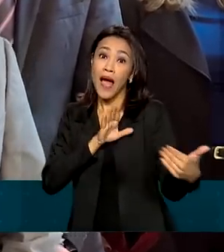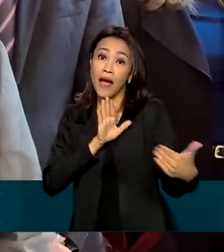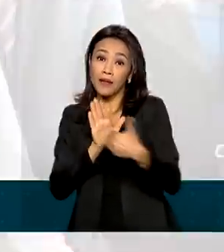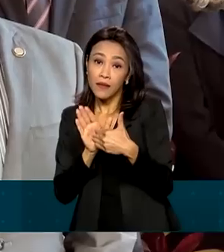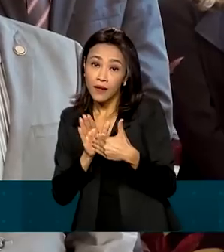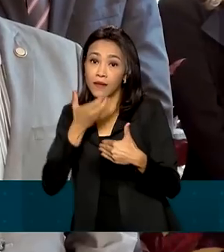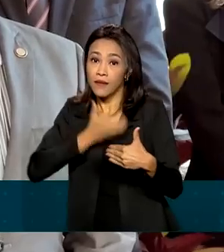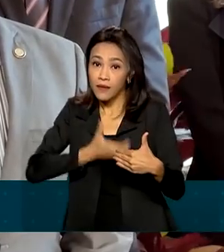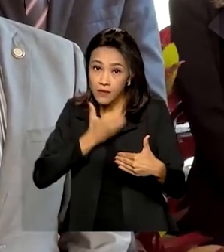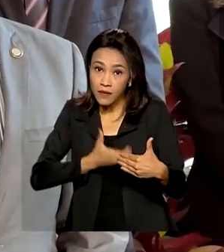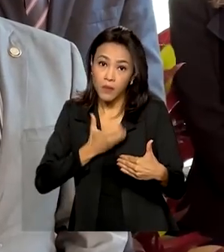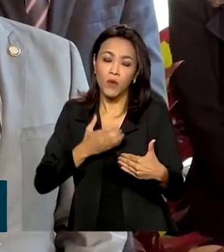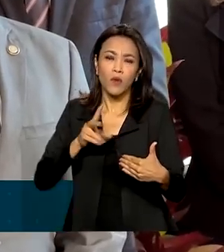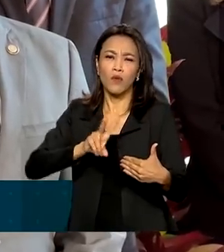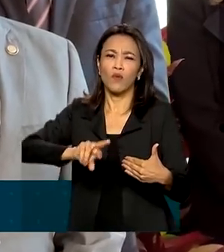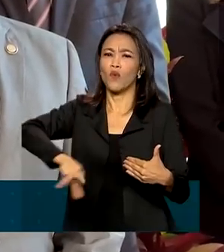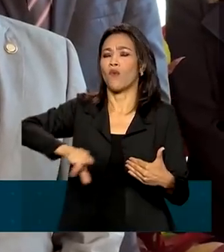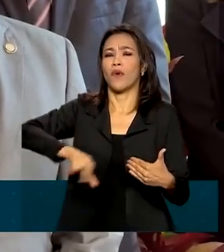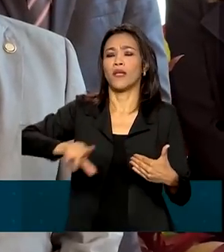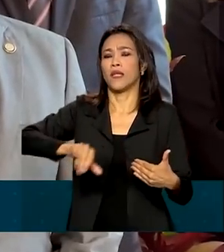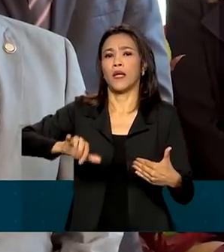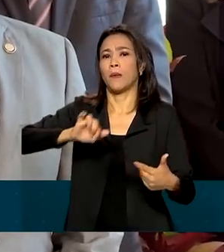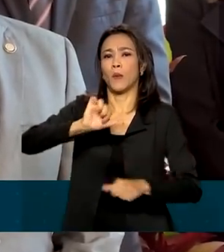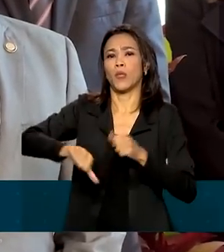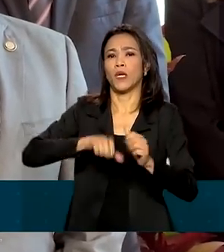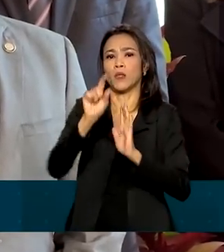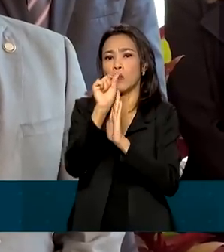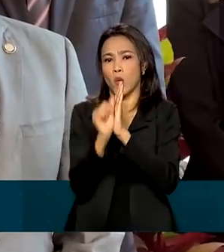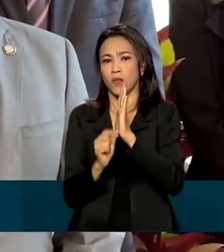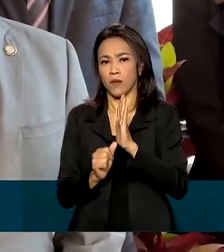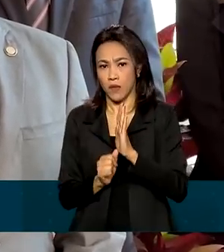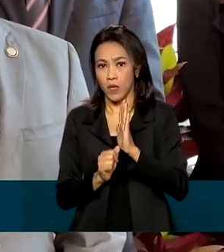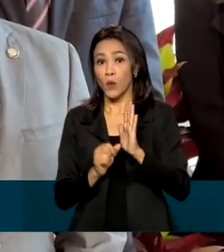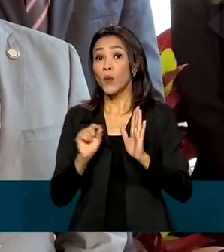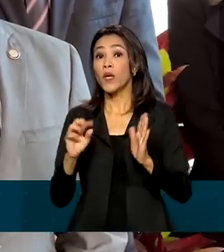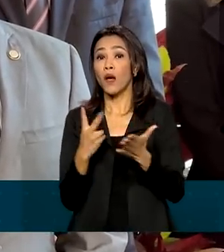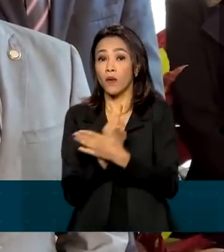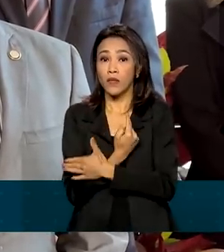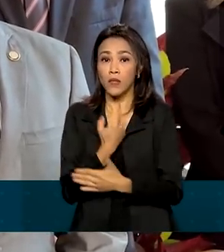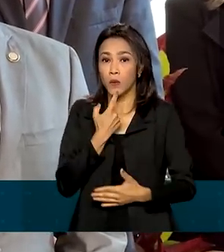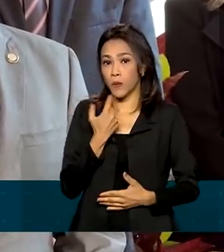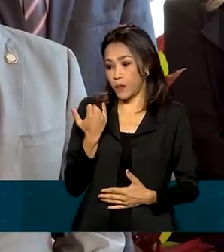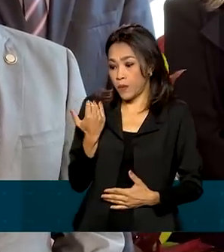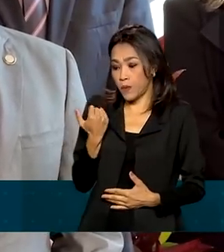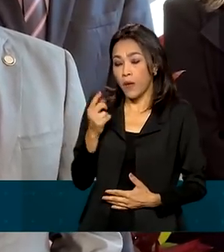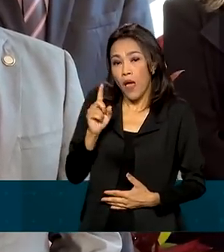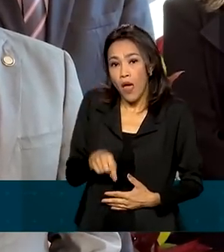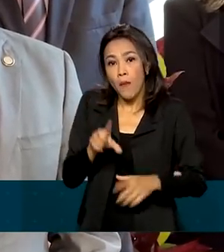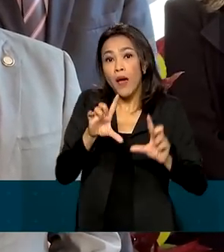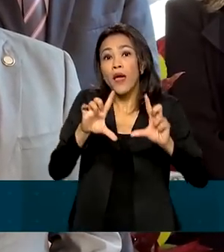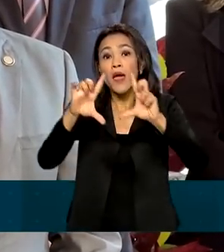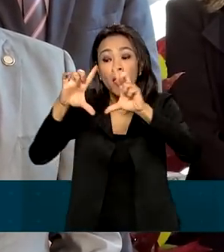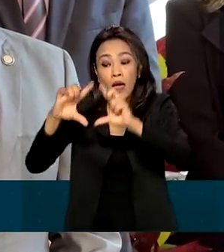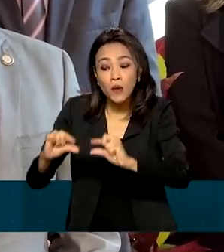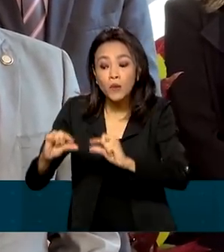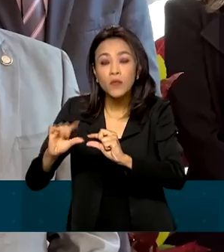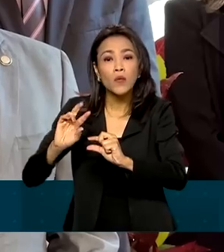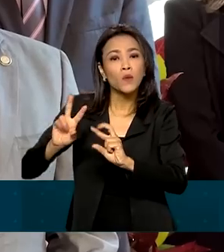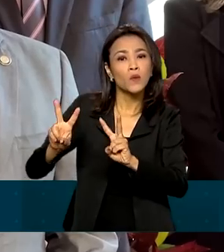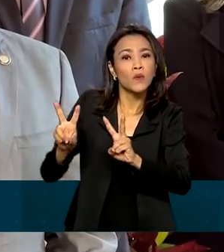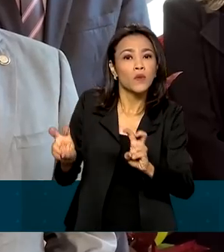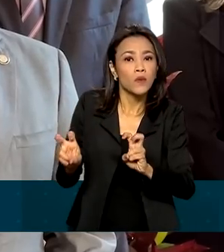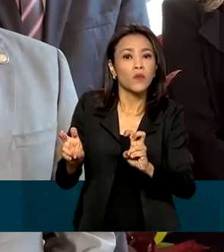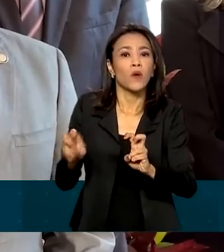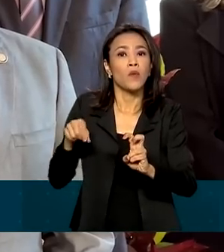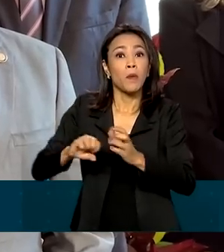do ano, até dezembro. Não há alteração no orçamento da universidade. O que houve recentemente, inclusive, foi uma redução no volume